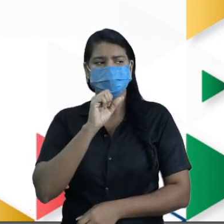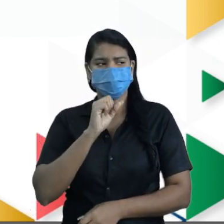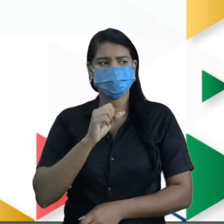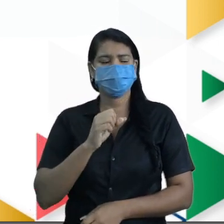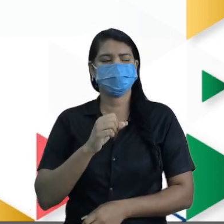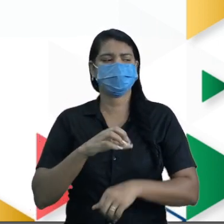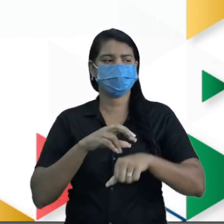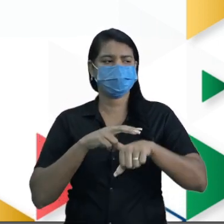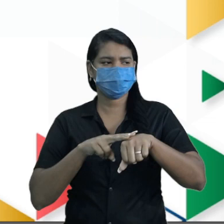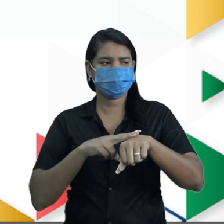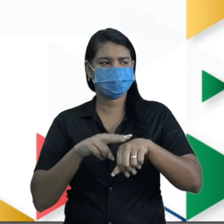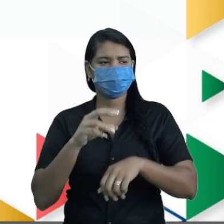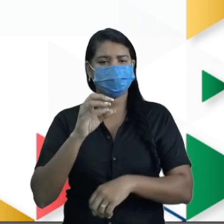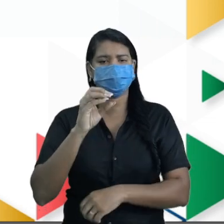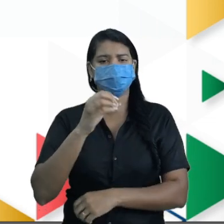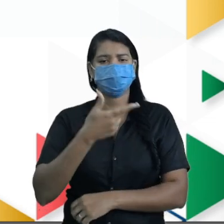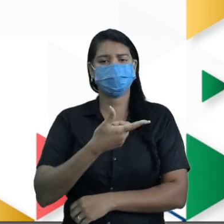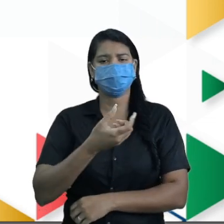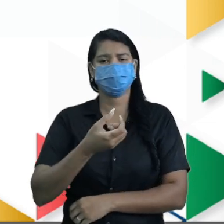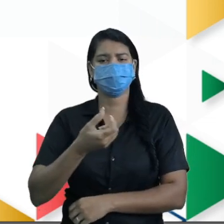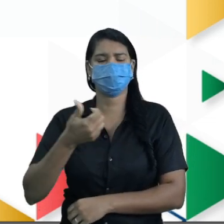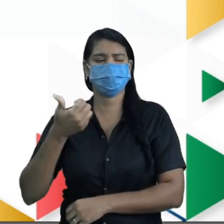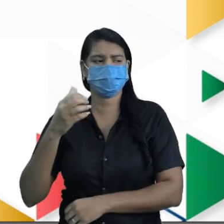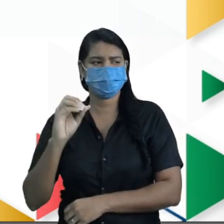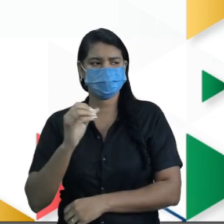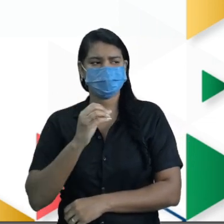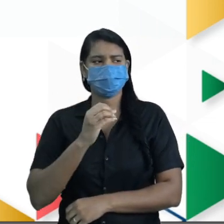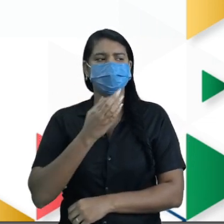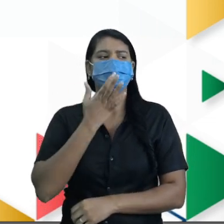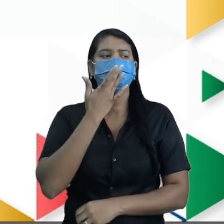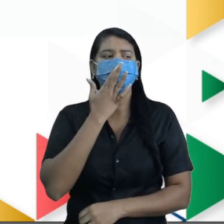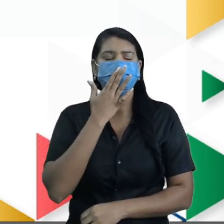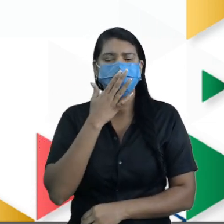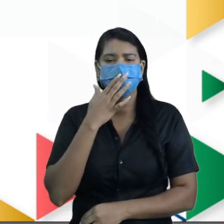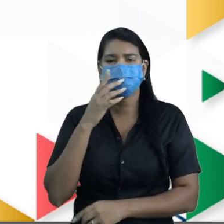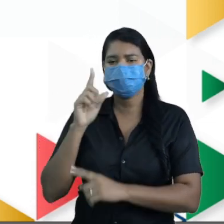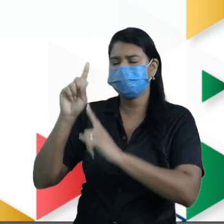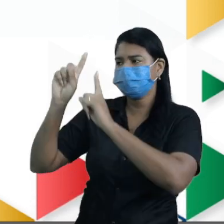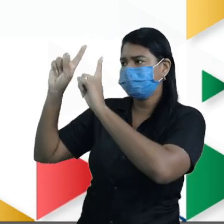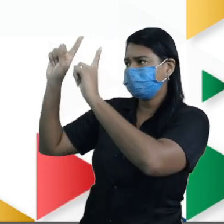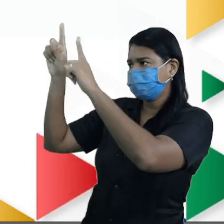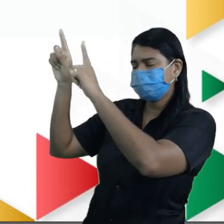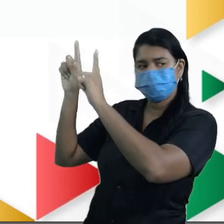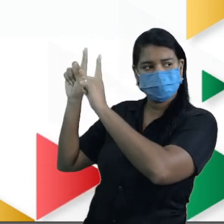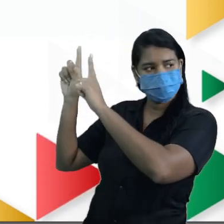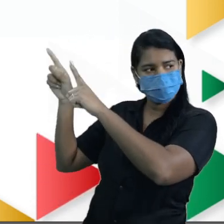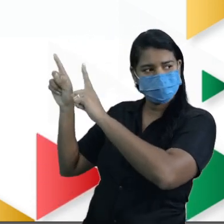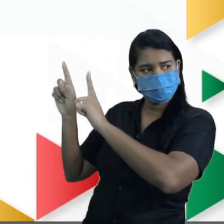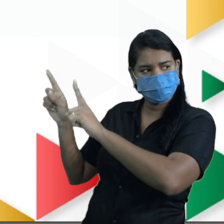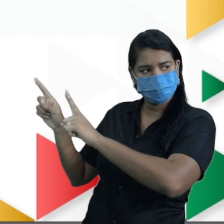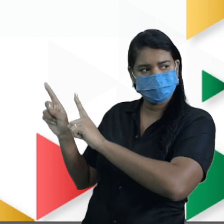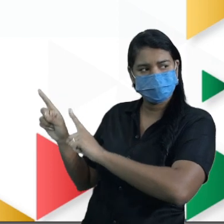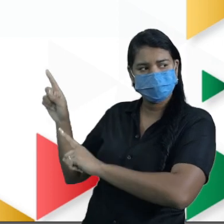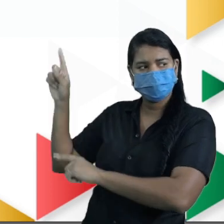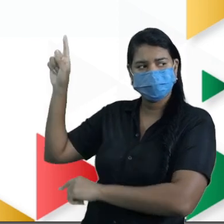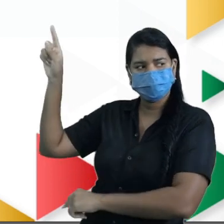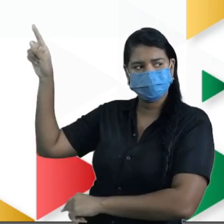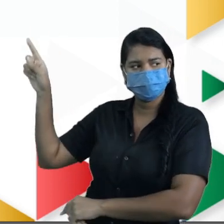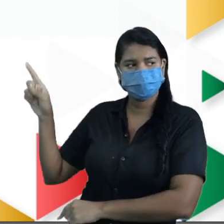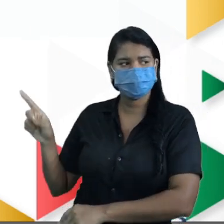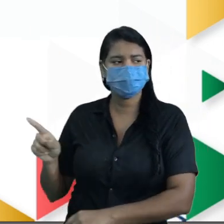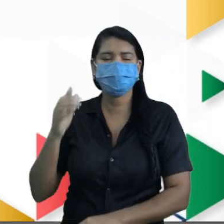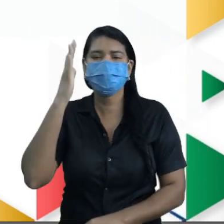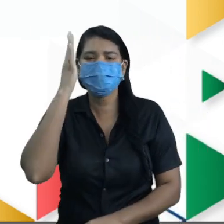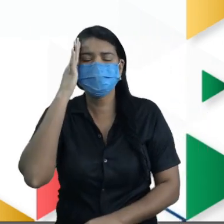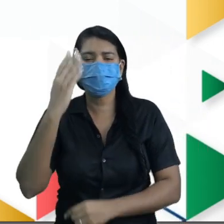cor verde. seja, pela cor, você vai identificar o ano. E aí está muito bem colorido e bem